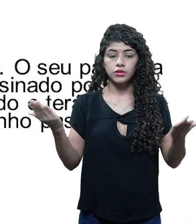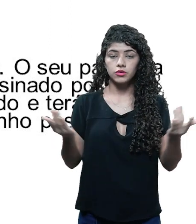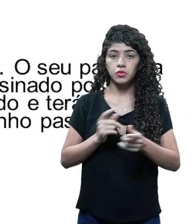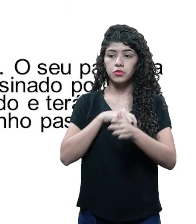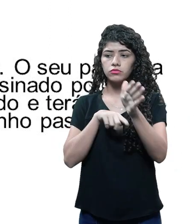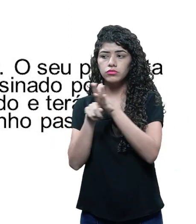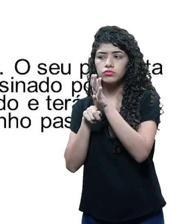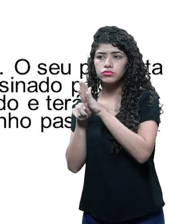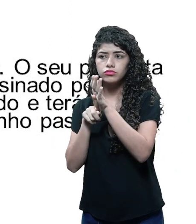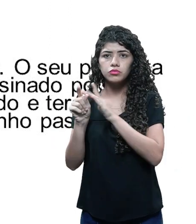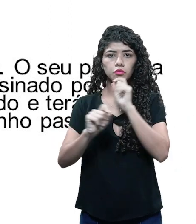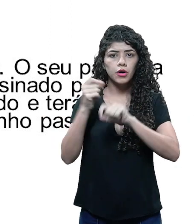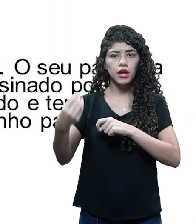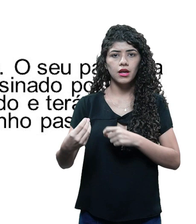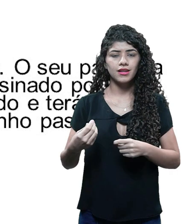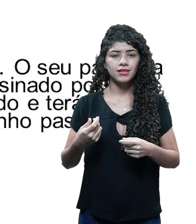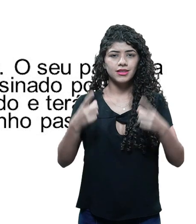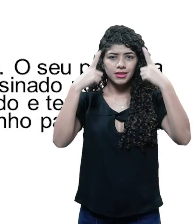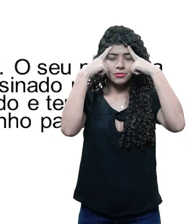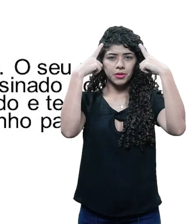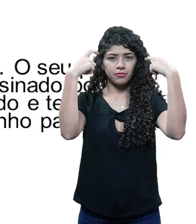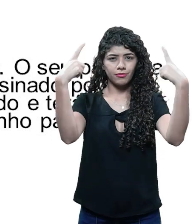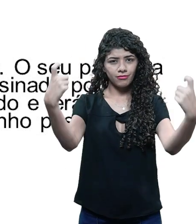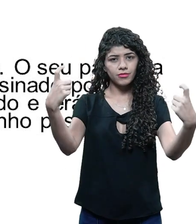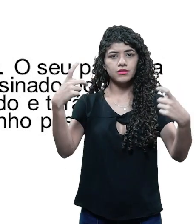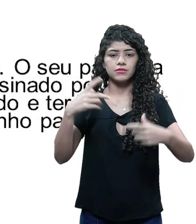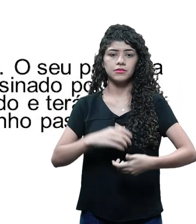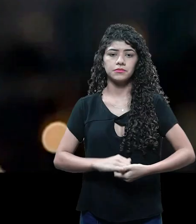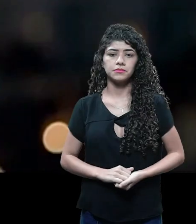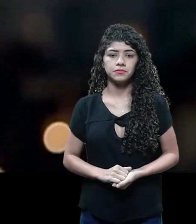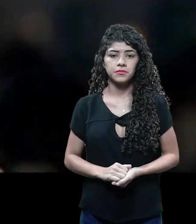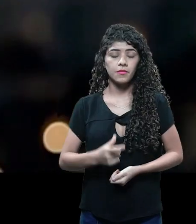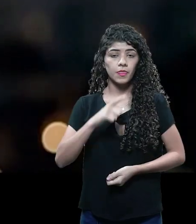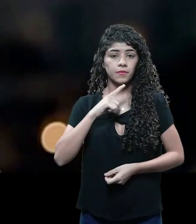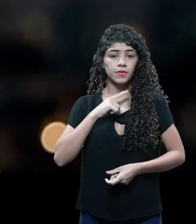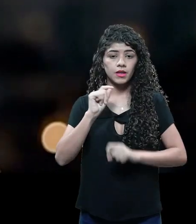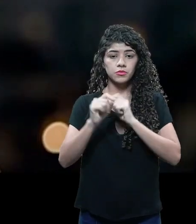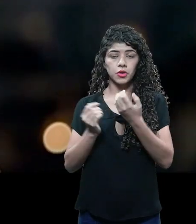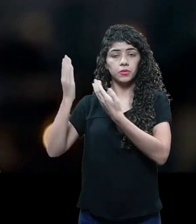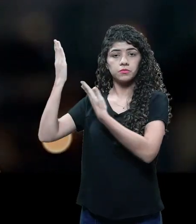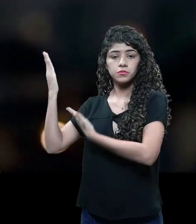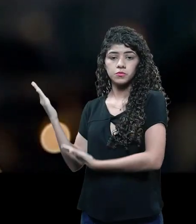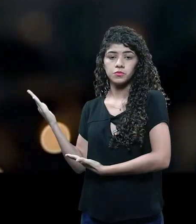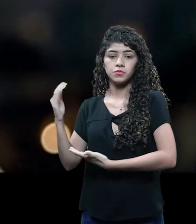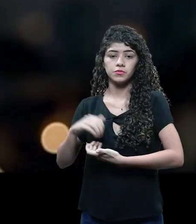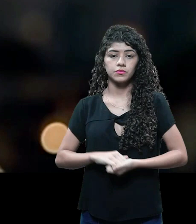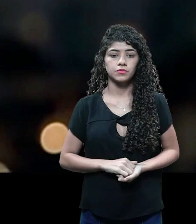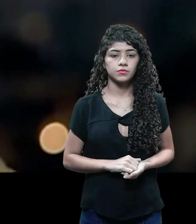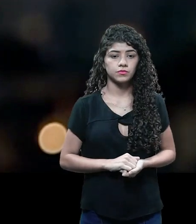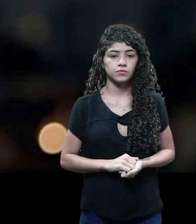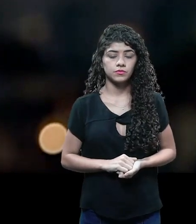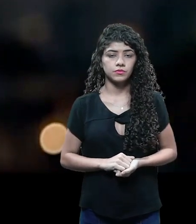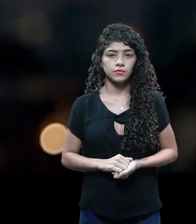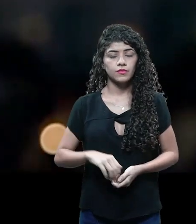Tonho passa a questionar a lógica da violência e da tradição. Aqui nós temos a storyline do filme